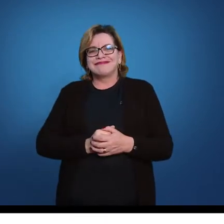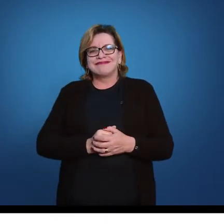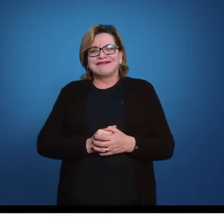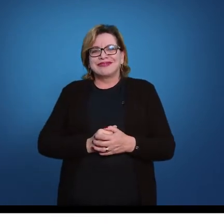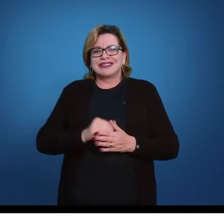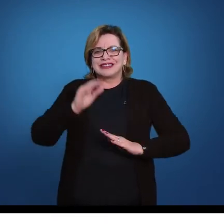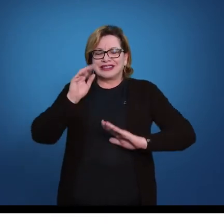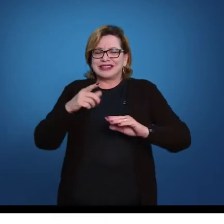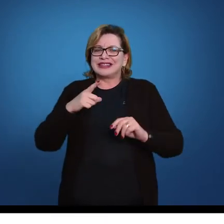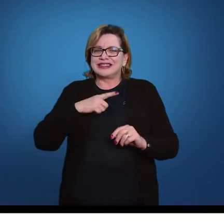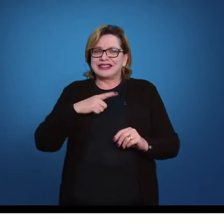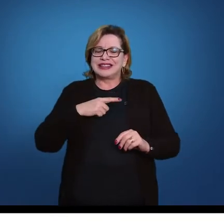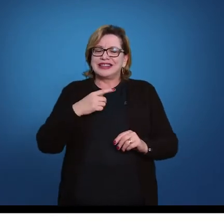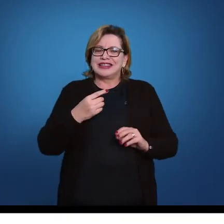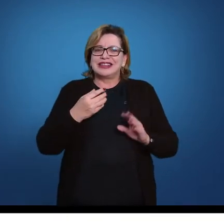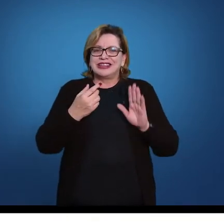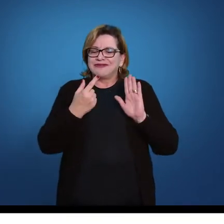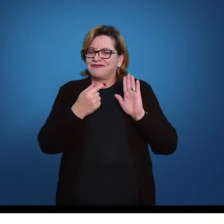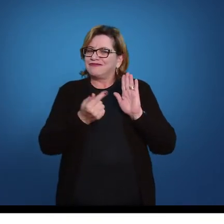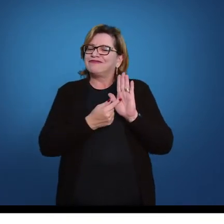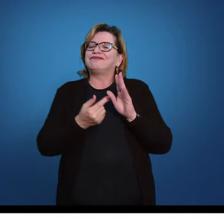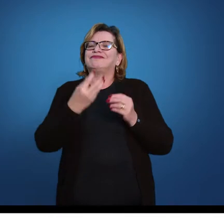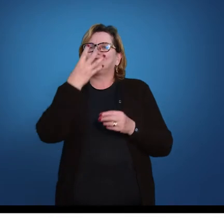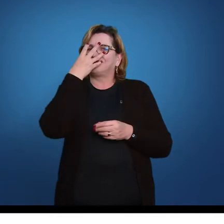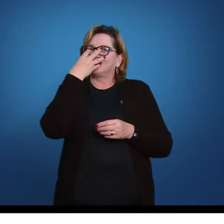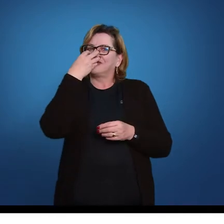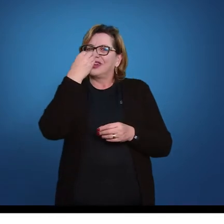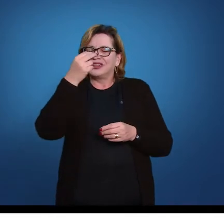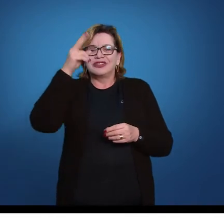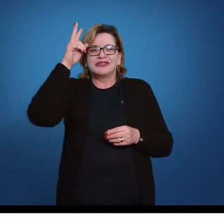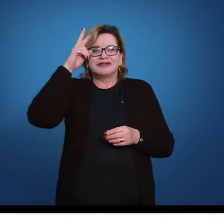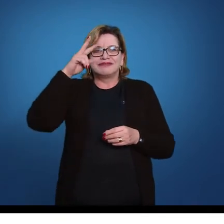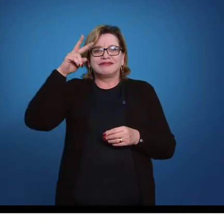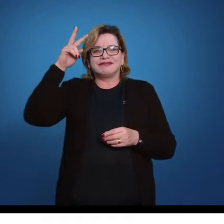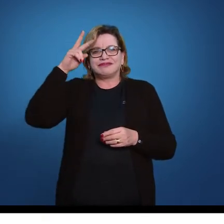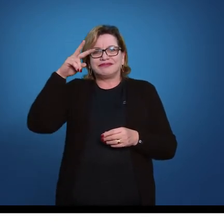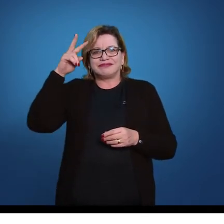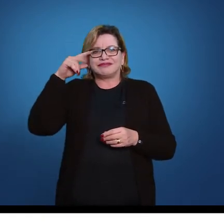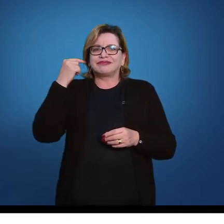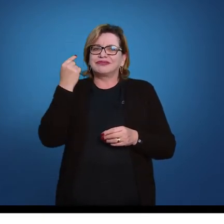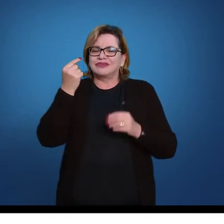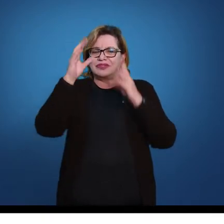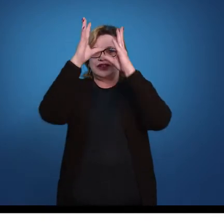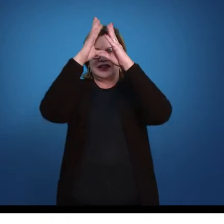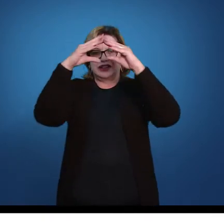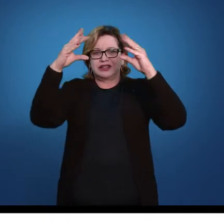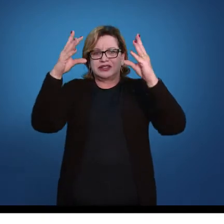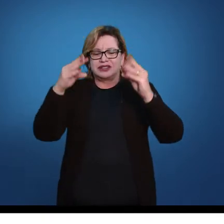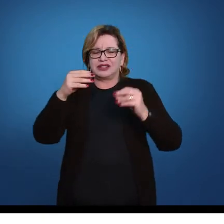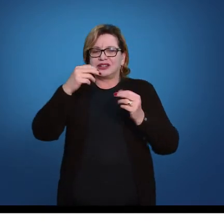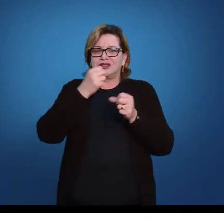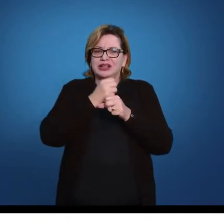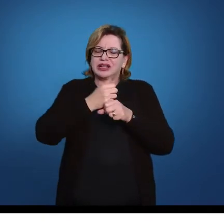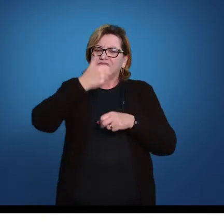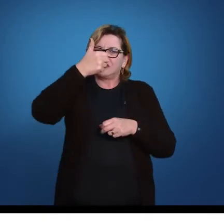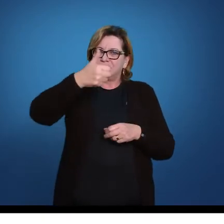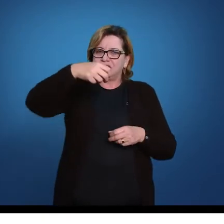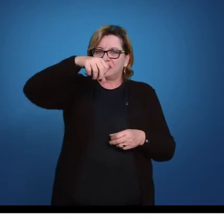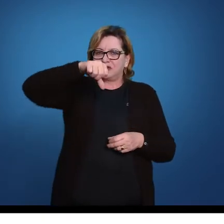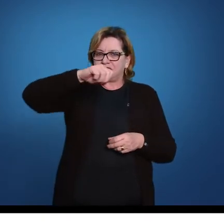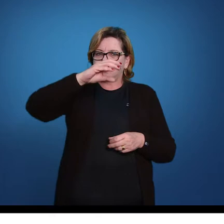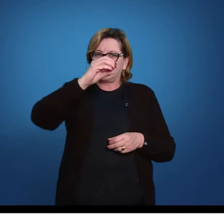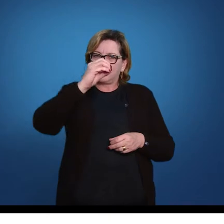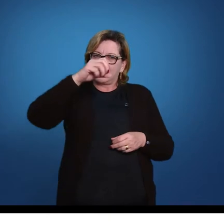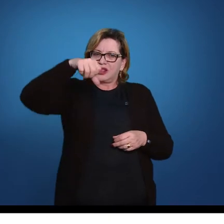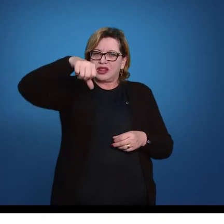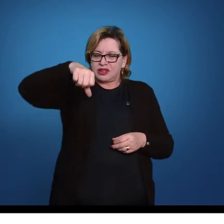Há algumas imagens, por exemplo, de uma lembrança de um circo de 1909.